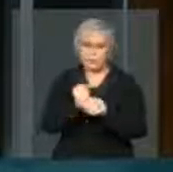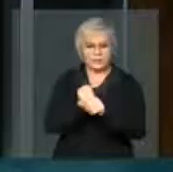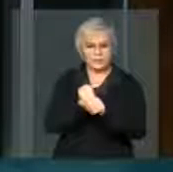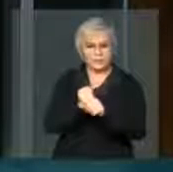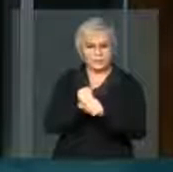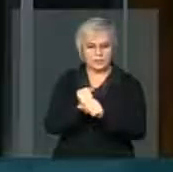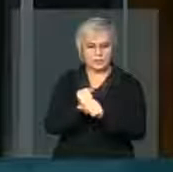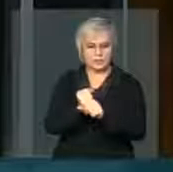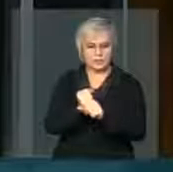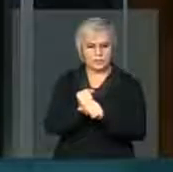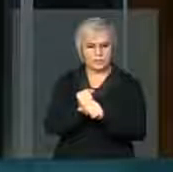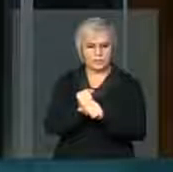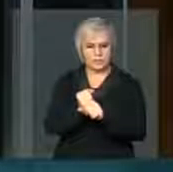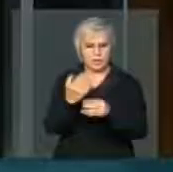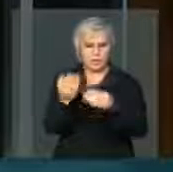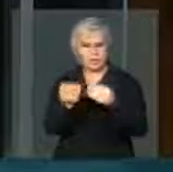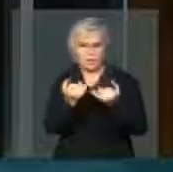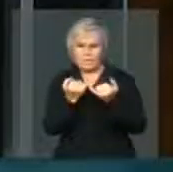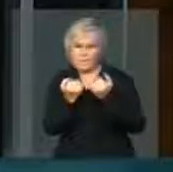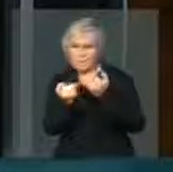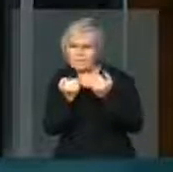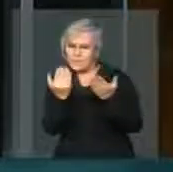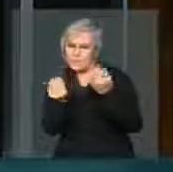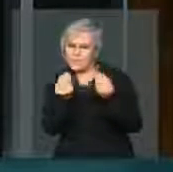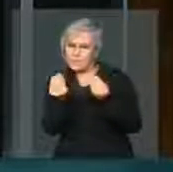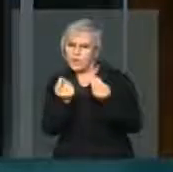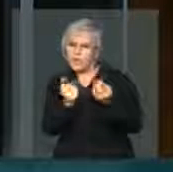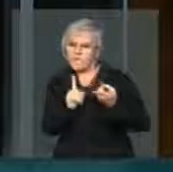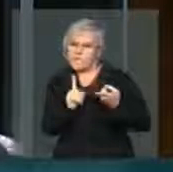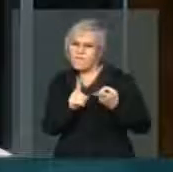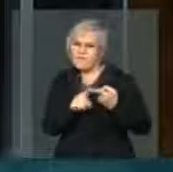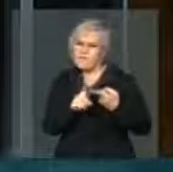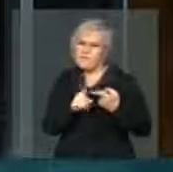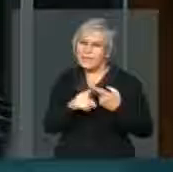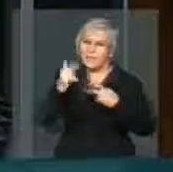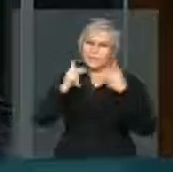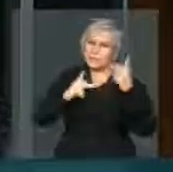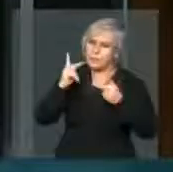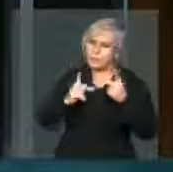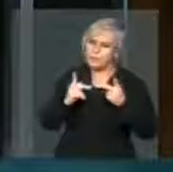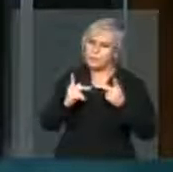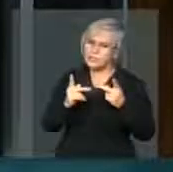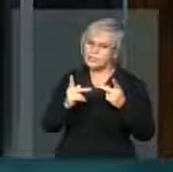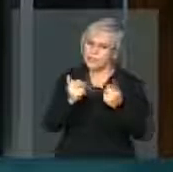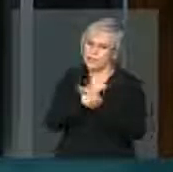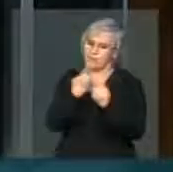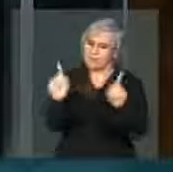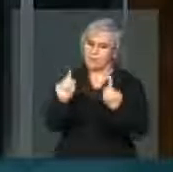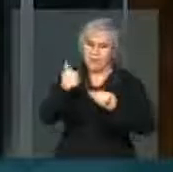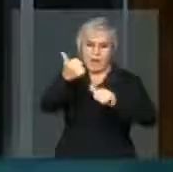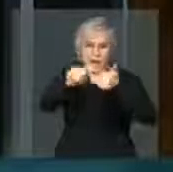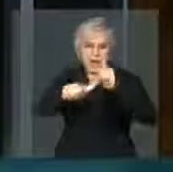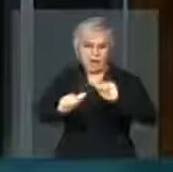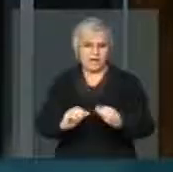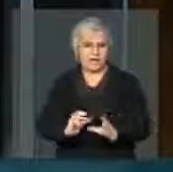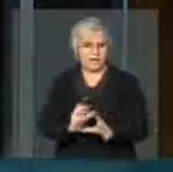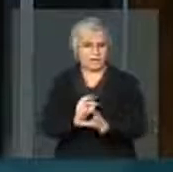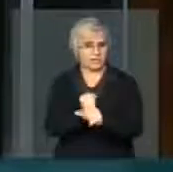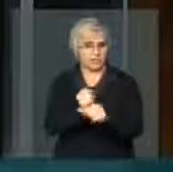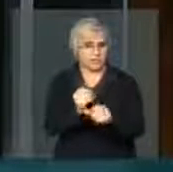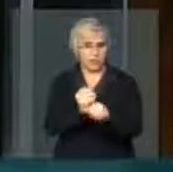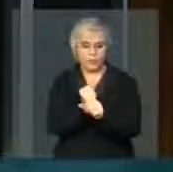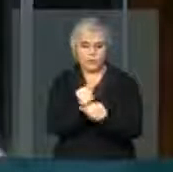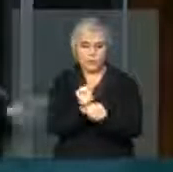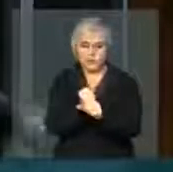de vingança política. A análise de contas não pode ser